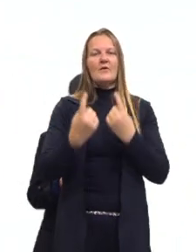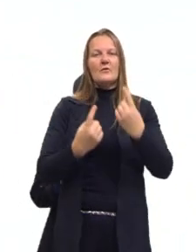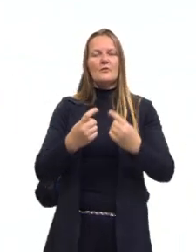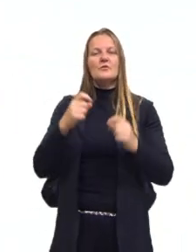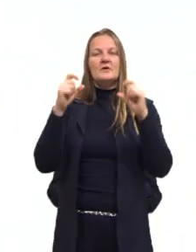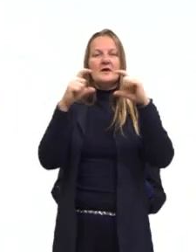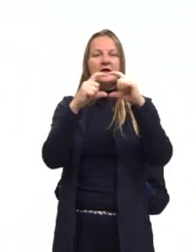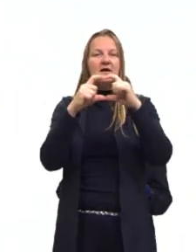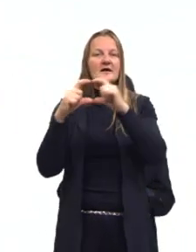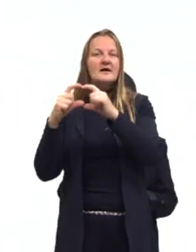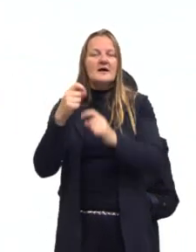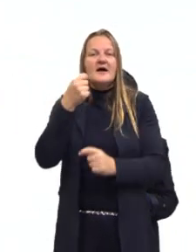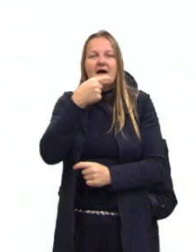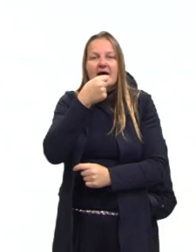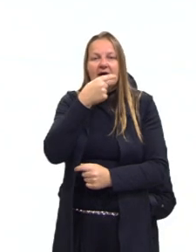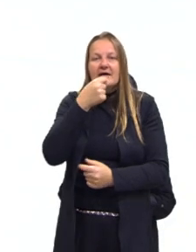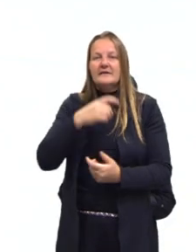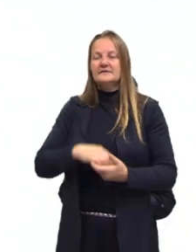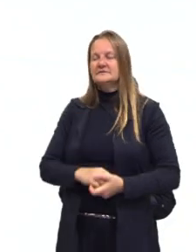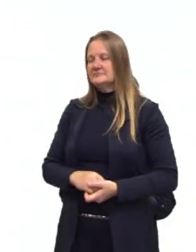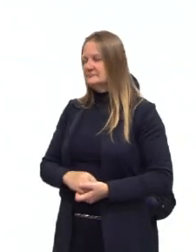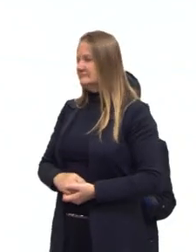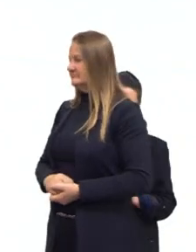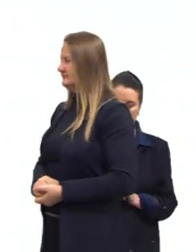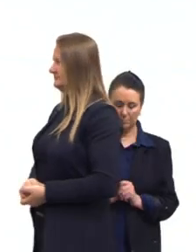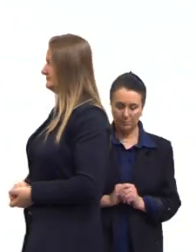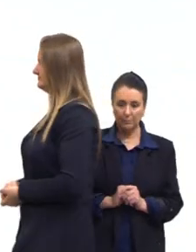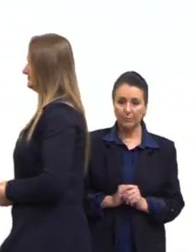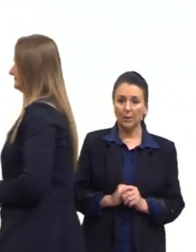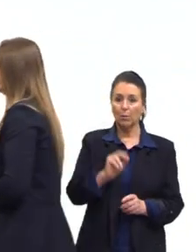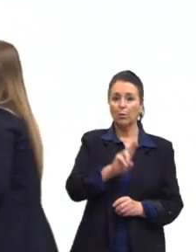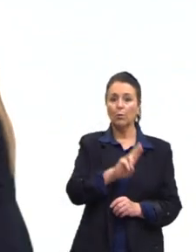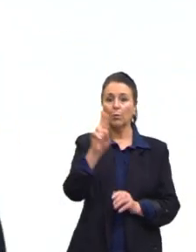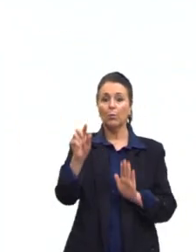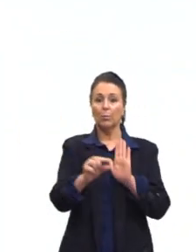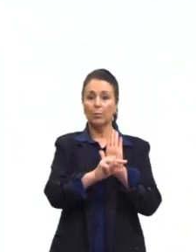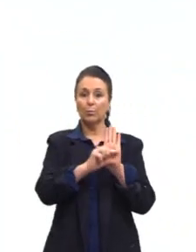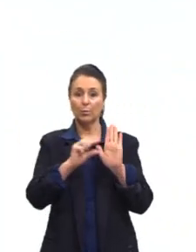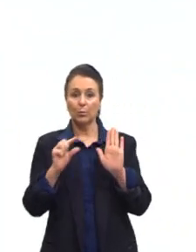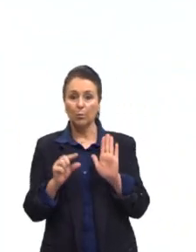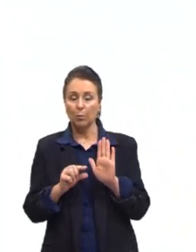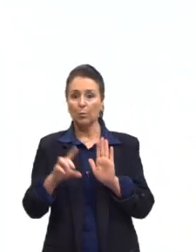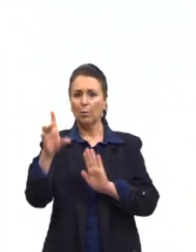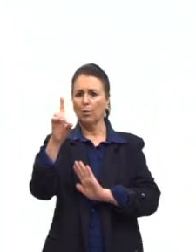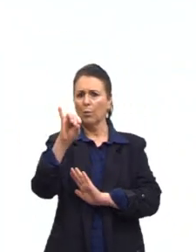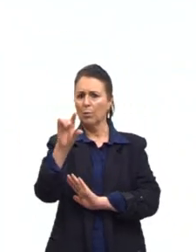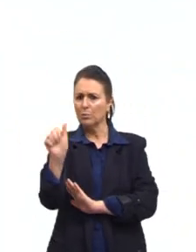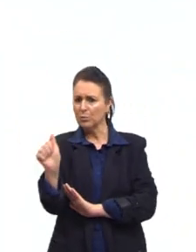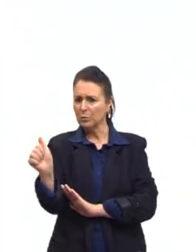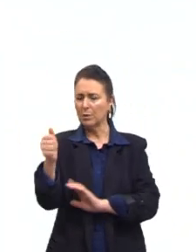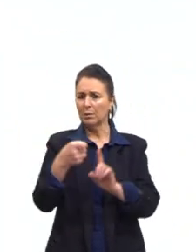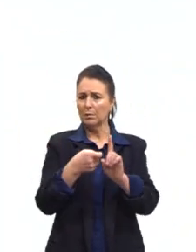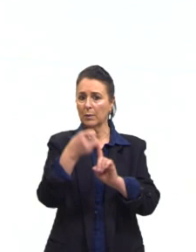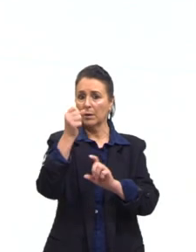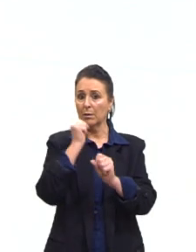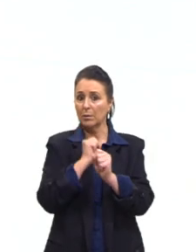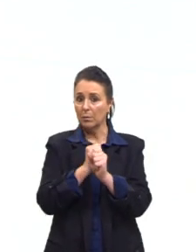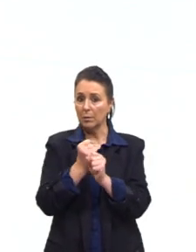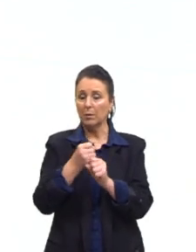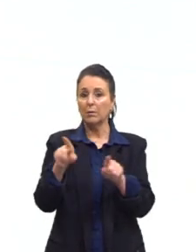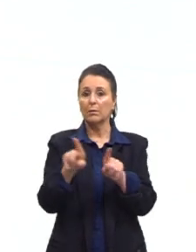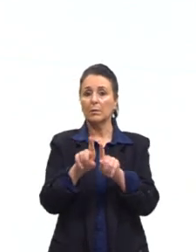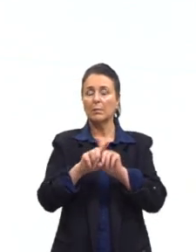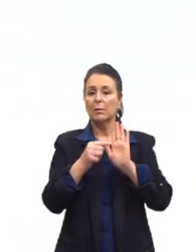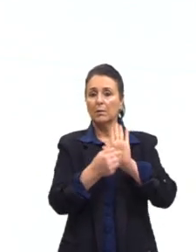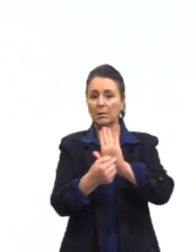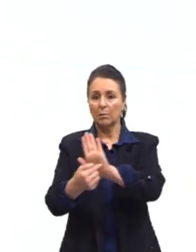nas charges, é possível que haja o nome do autor ou a data logo abaixo da ilustração. O que nos dá